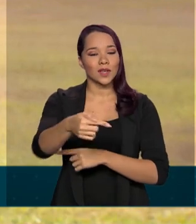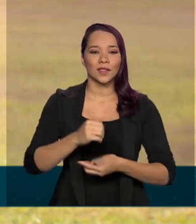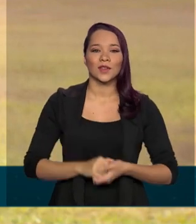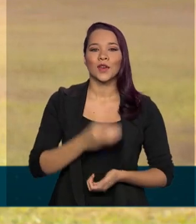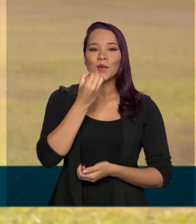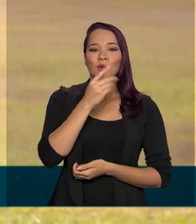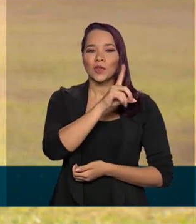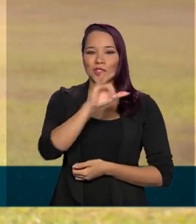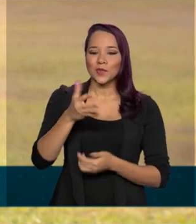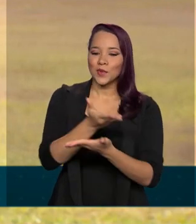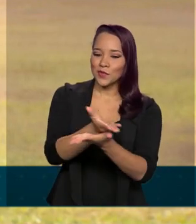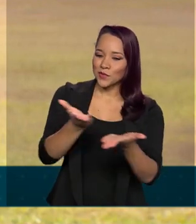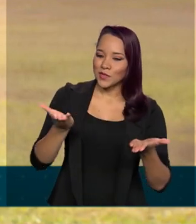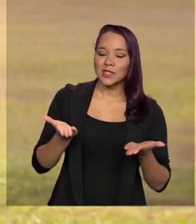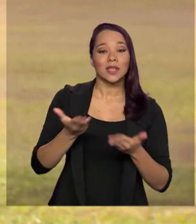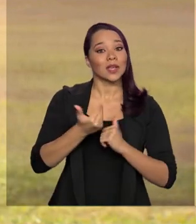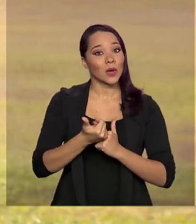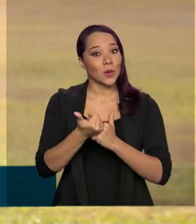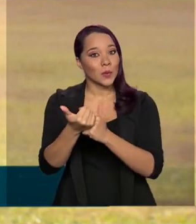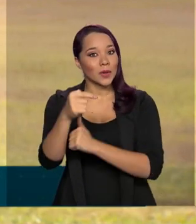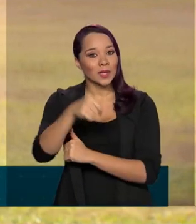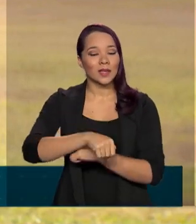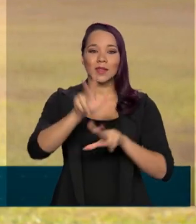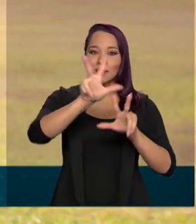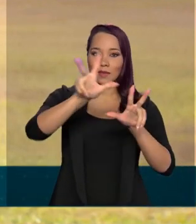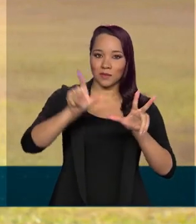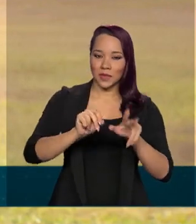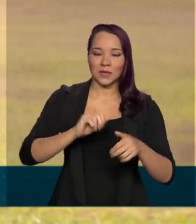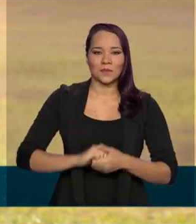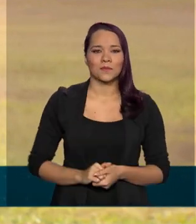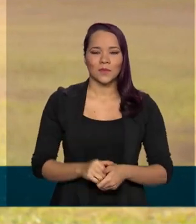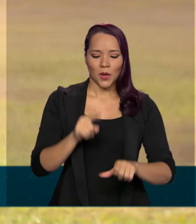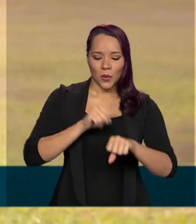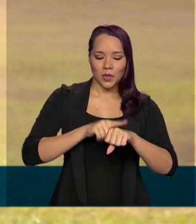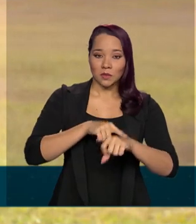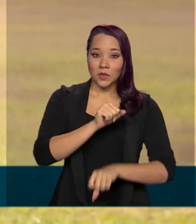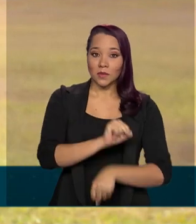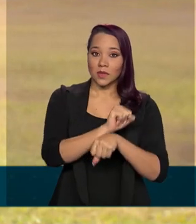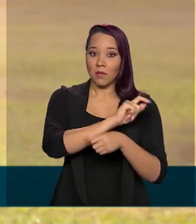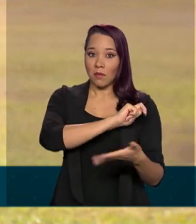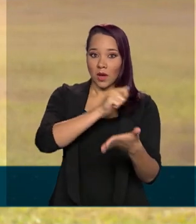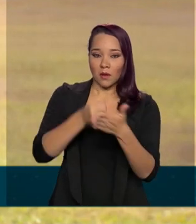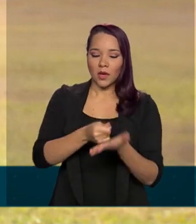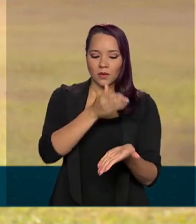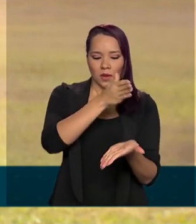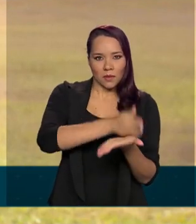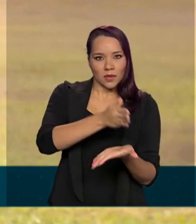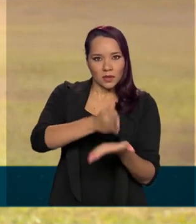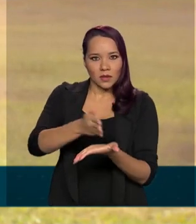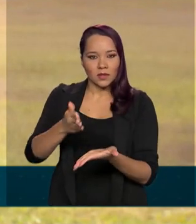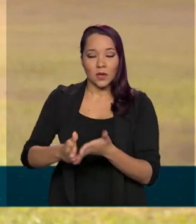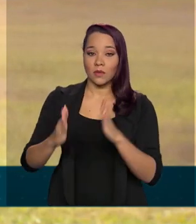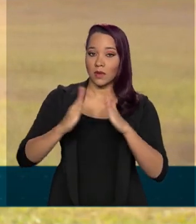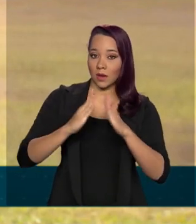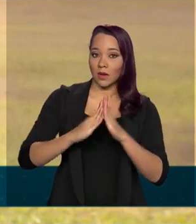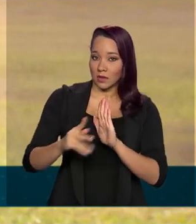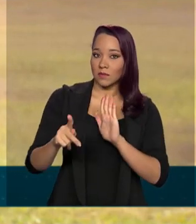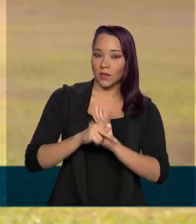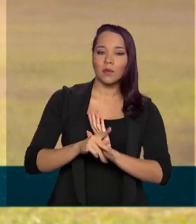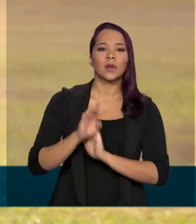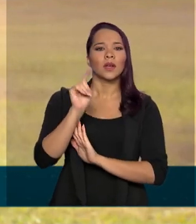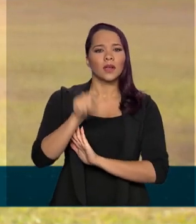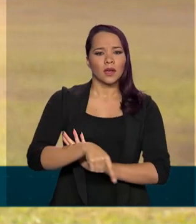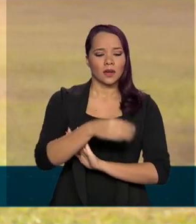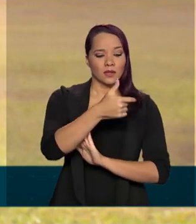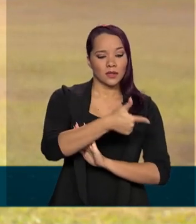dia para você, bom dia para você que acompanha a TV Brasil. O prazo de suspensão do pagamento das prestações da casa própria, que era